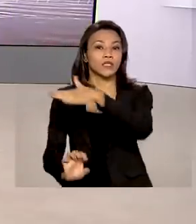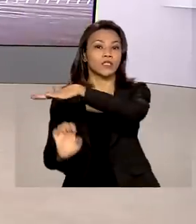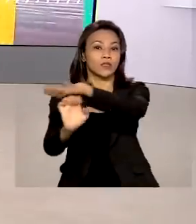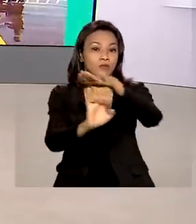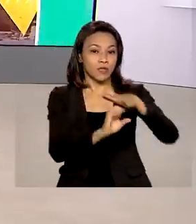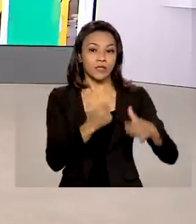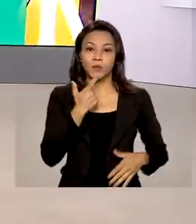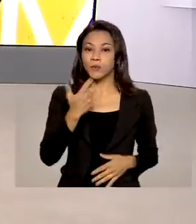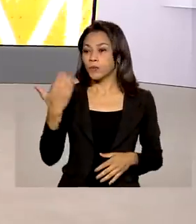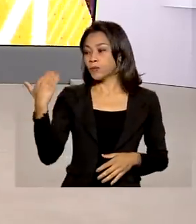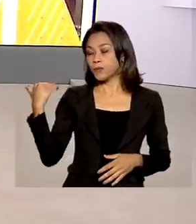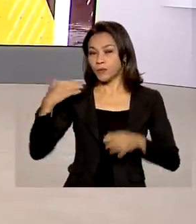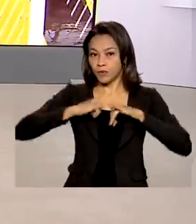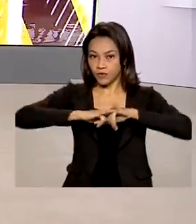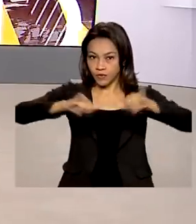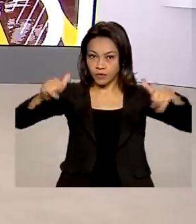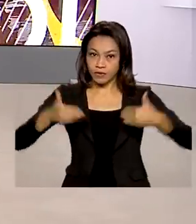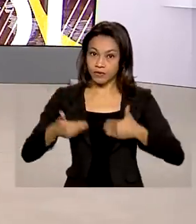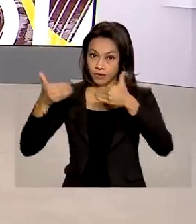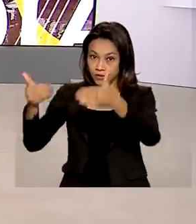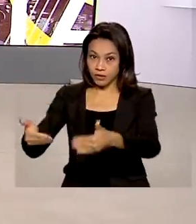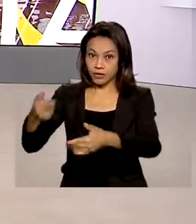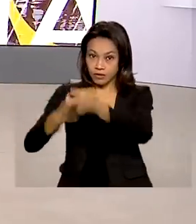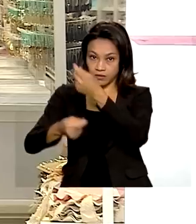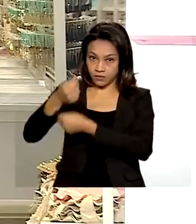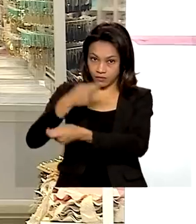divulgada recentemente pelo Ministério da Economia.